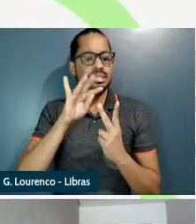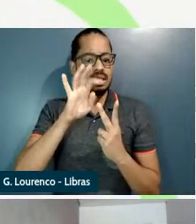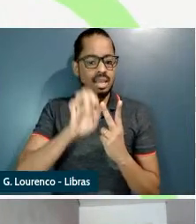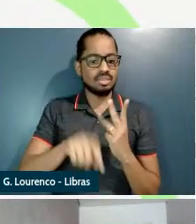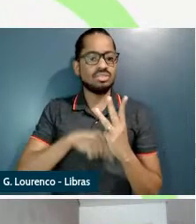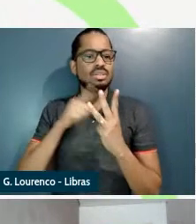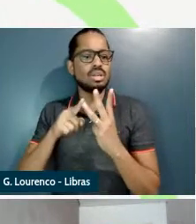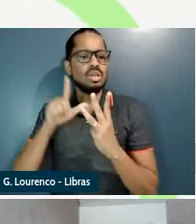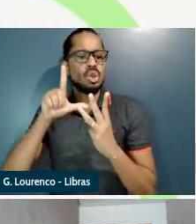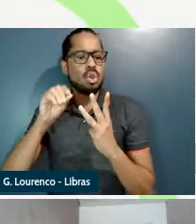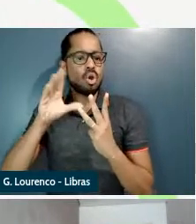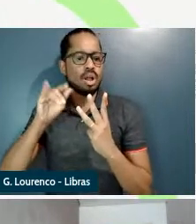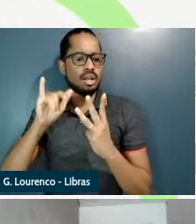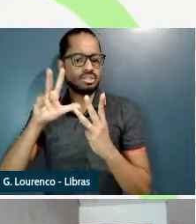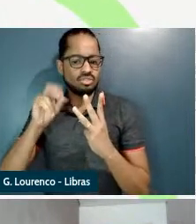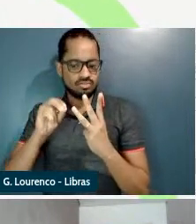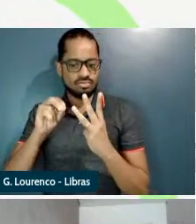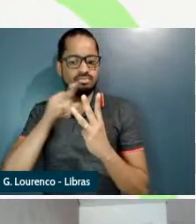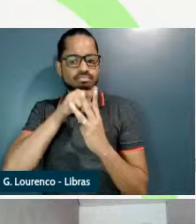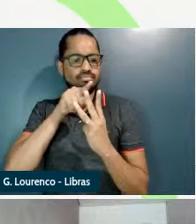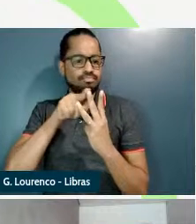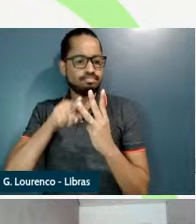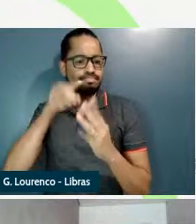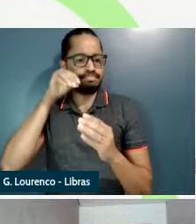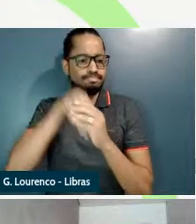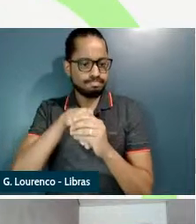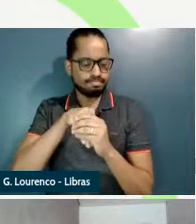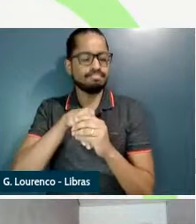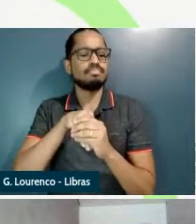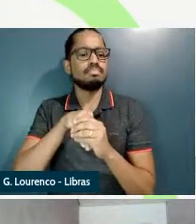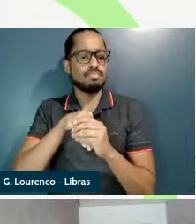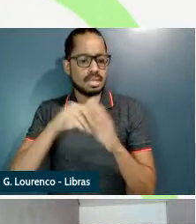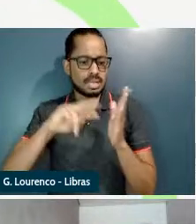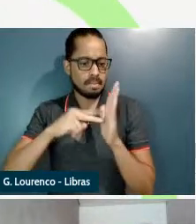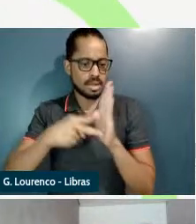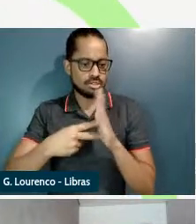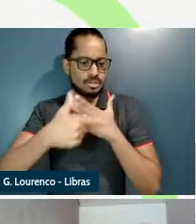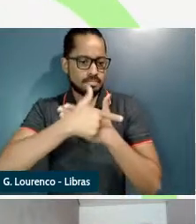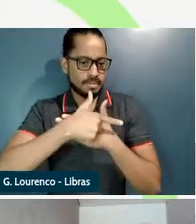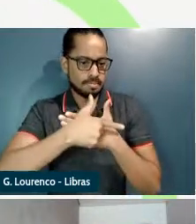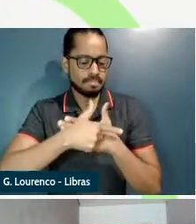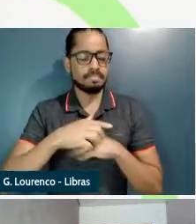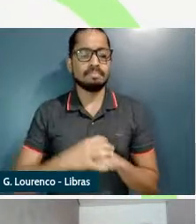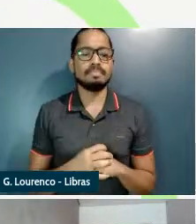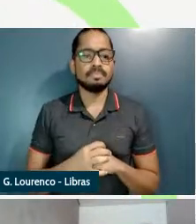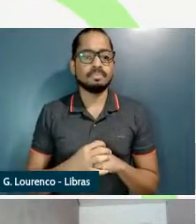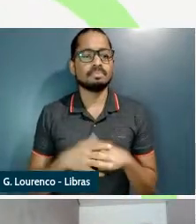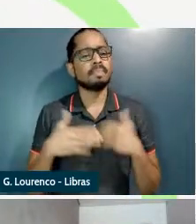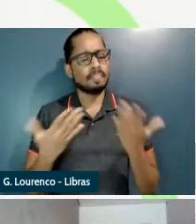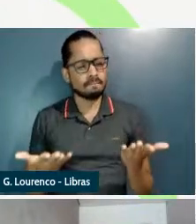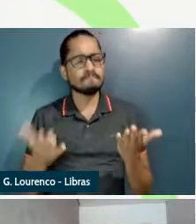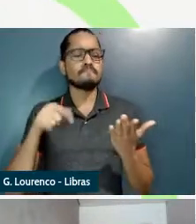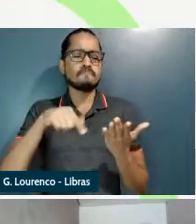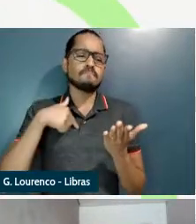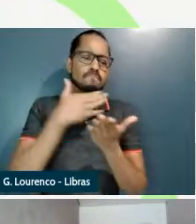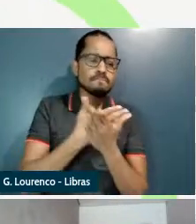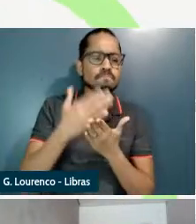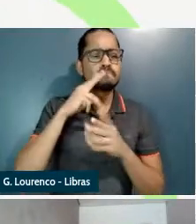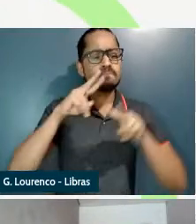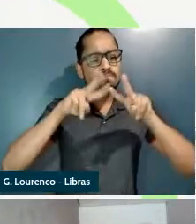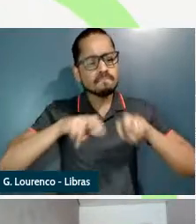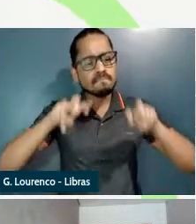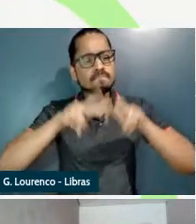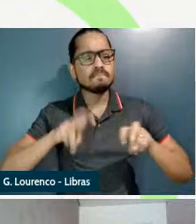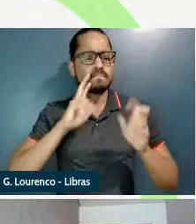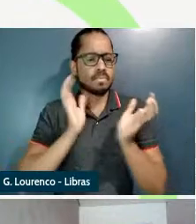ficar armazenado e o locativo que seria o depósito bom quando eu fui analisar os verbos dessa classe